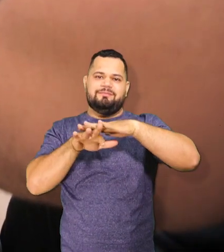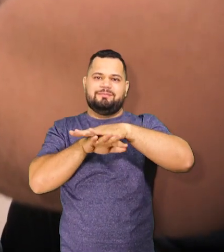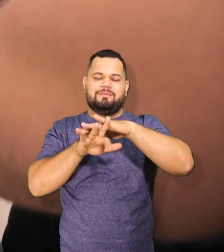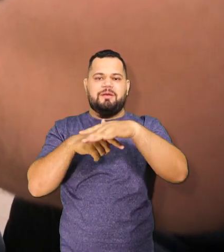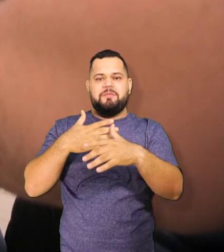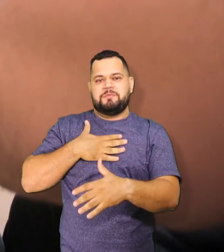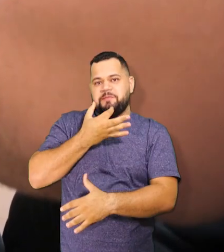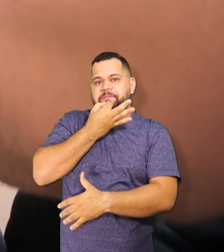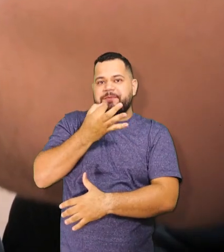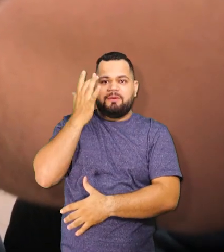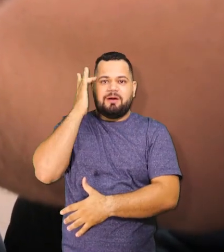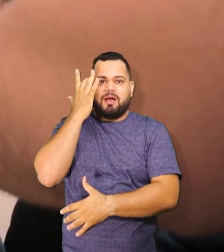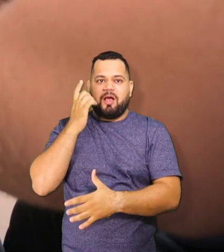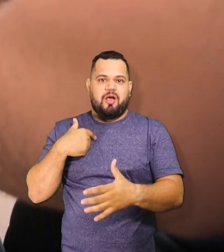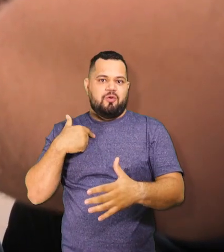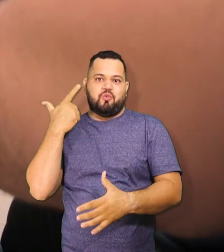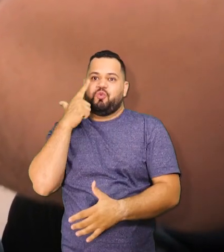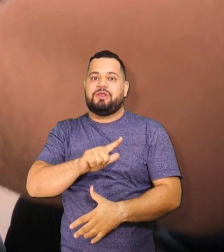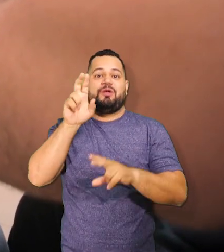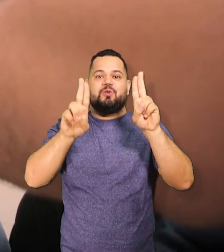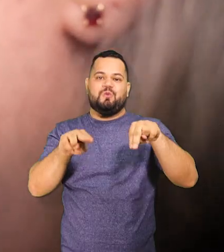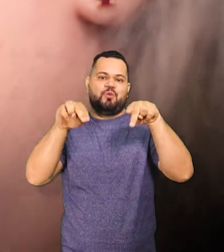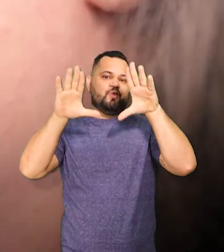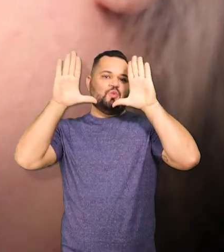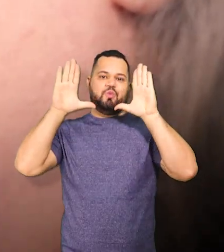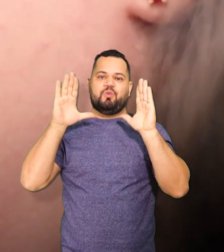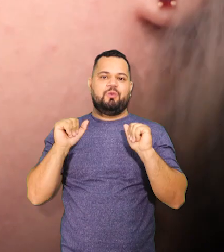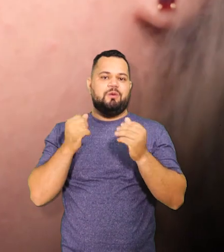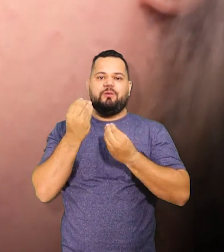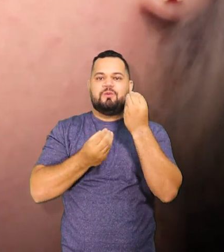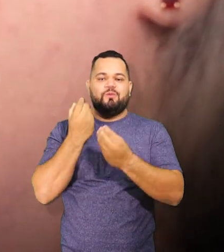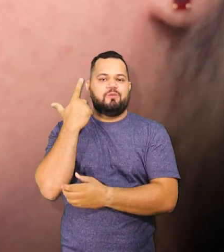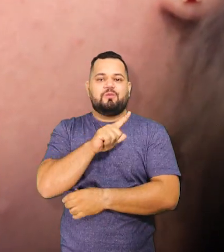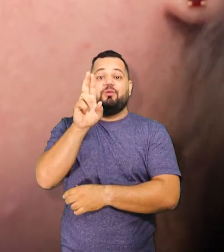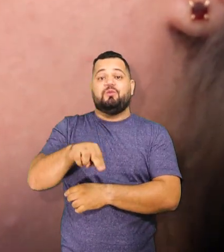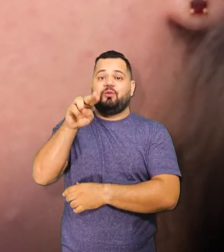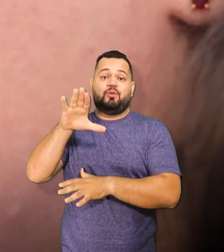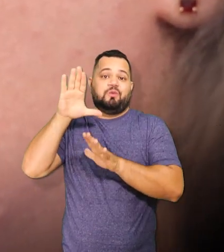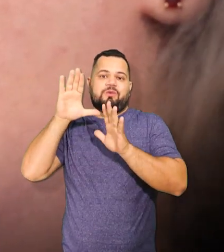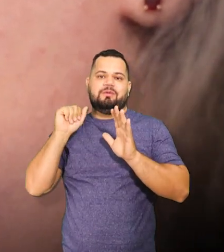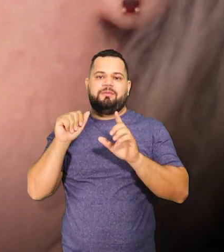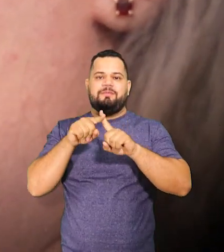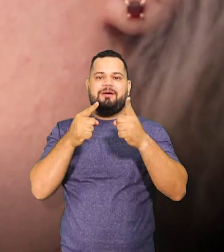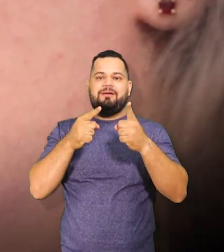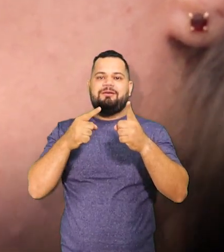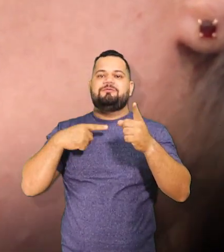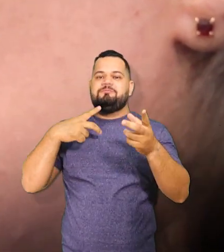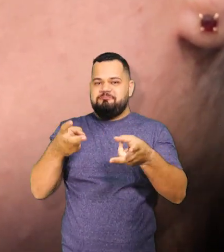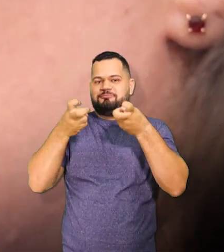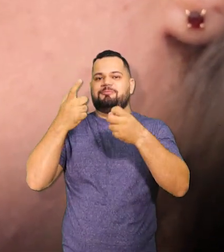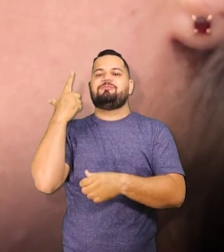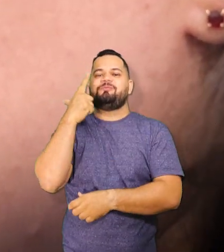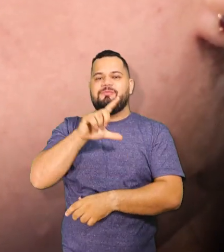E eu achava que era, meu Deus, uma coisa mais impossível, assim, que não tinha como. Mas depois eu descobri que tinha.